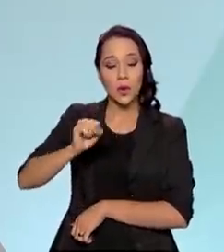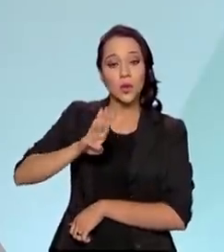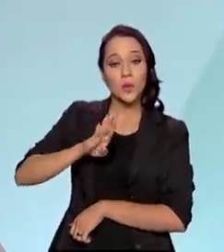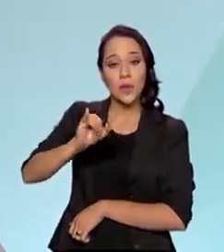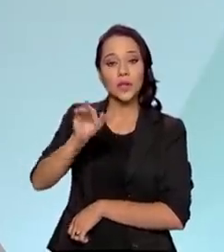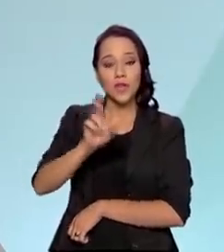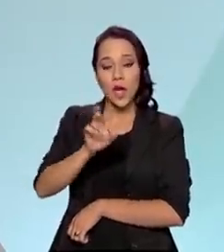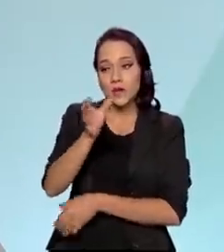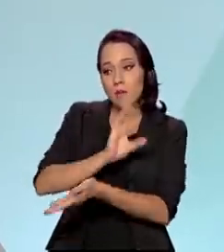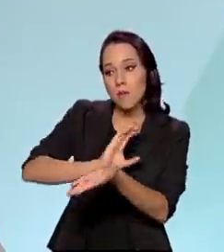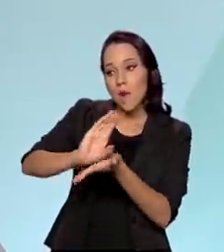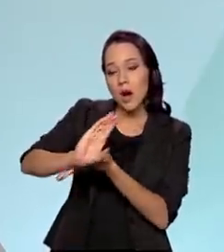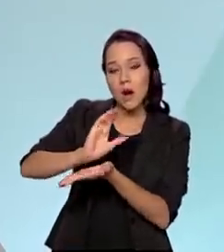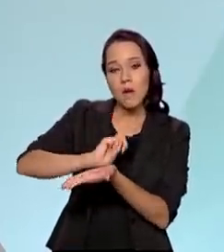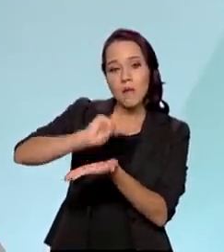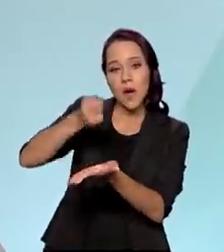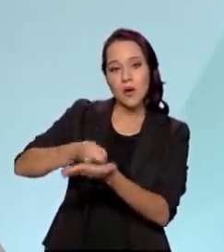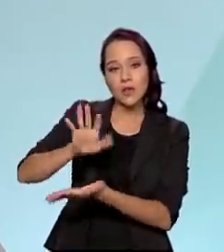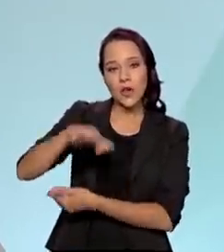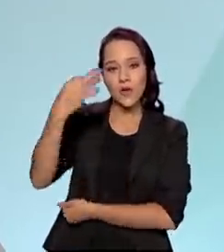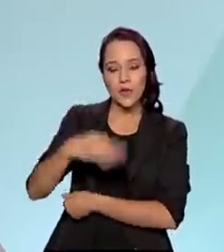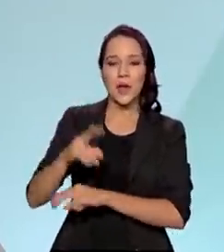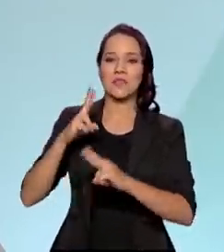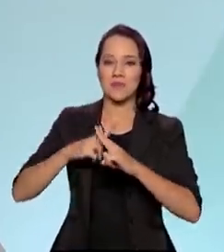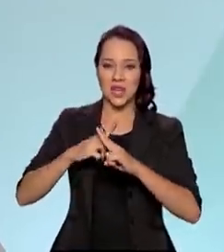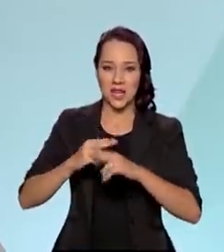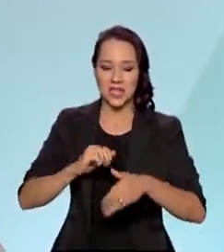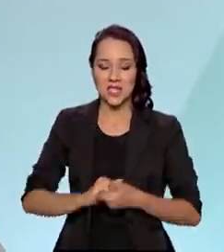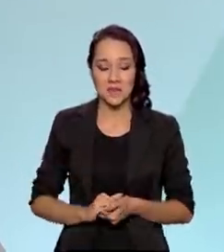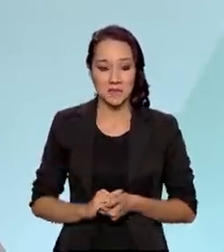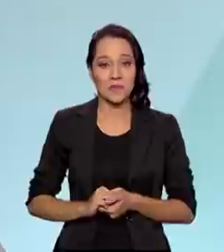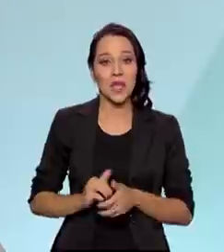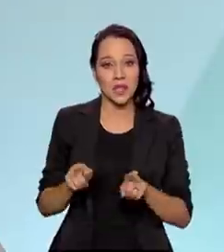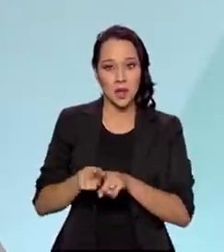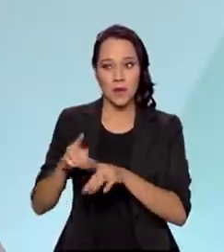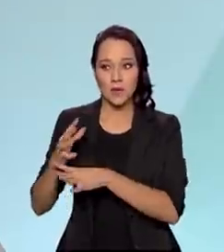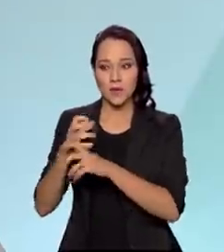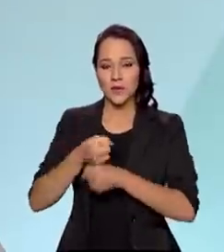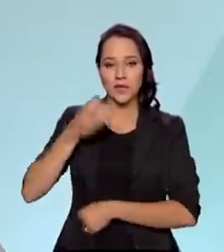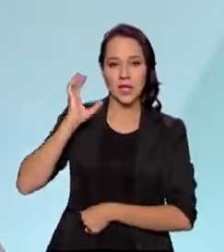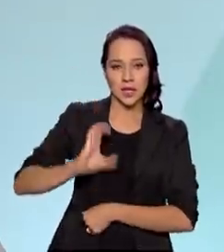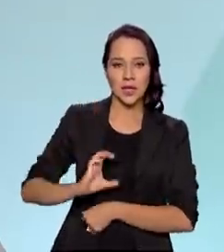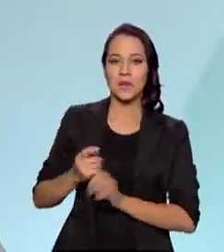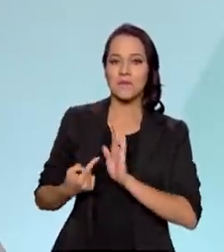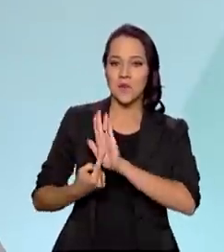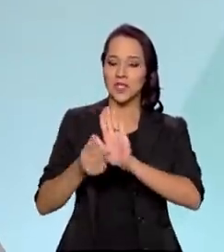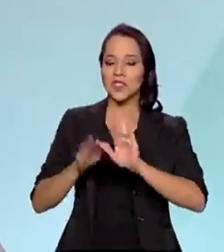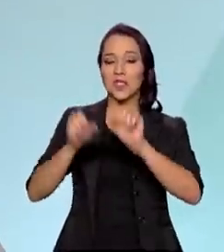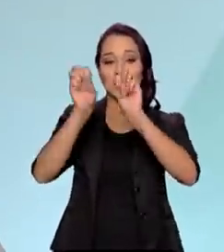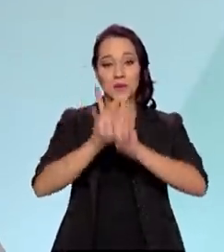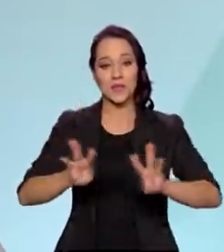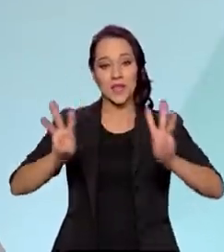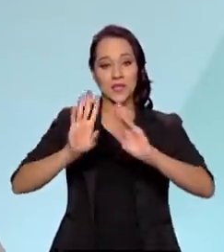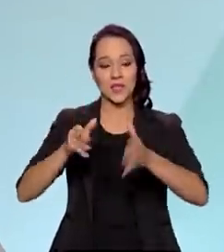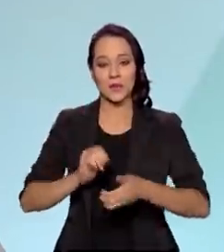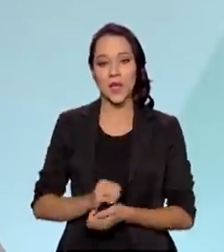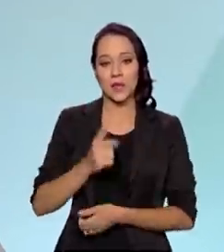de reais foram entregues, de fato, já confirmados pela Caixa e a prestação de contas da cidadania, mostra isso, já está no site deles,